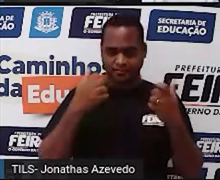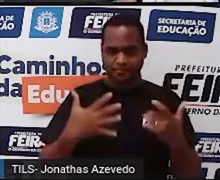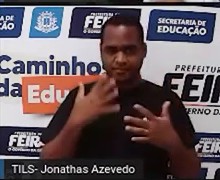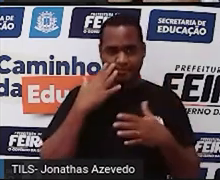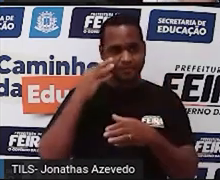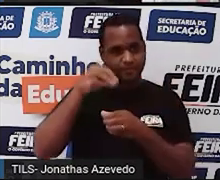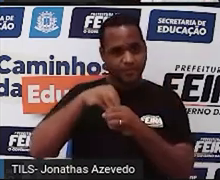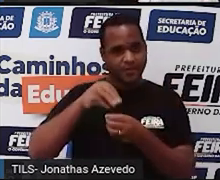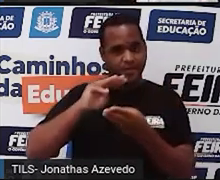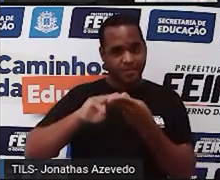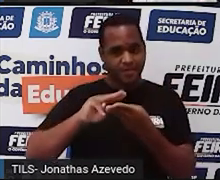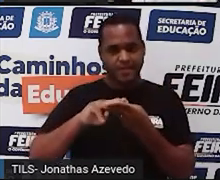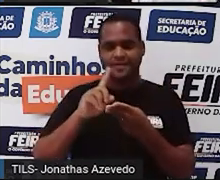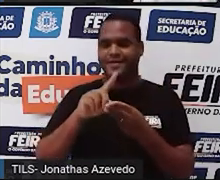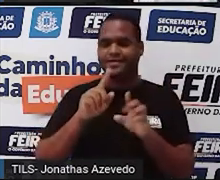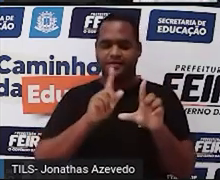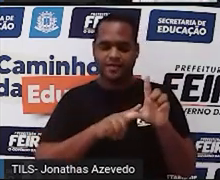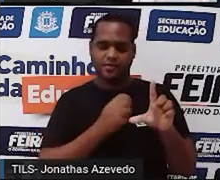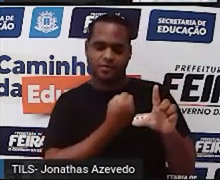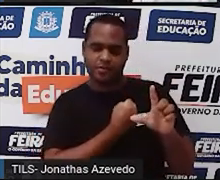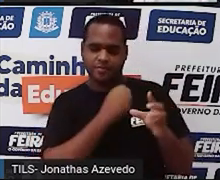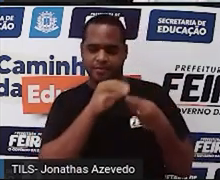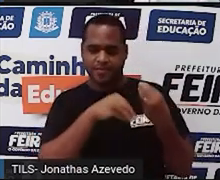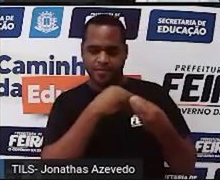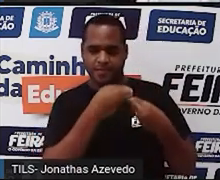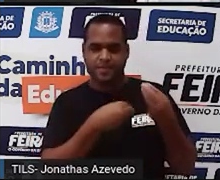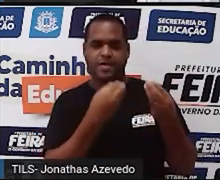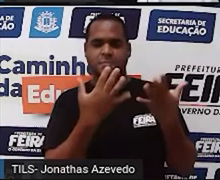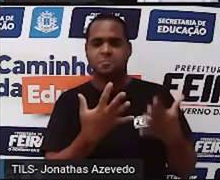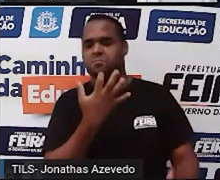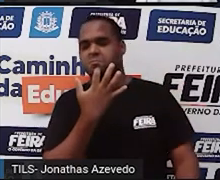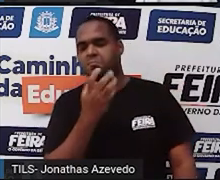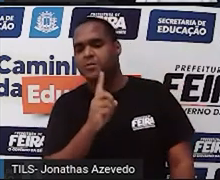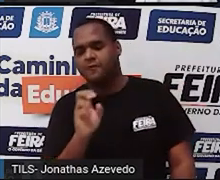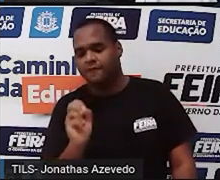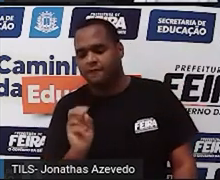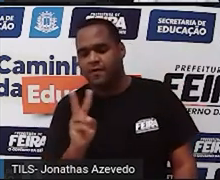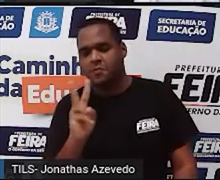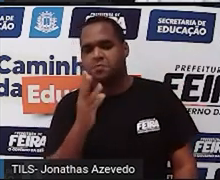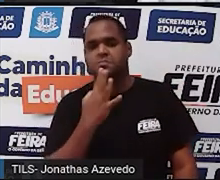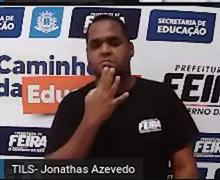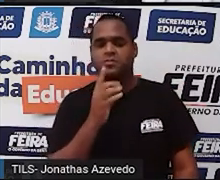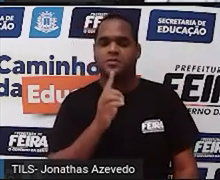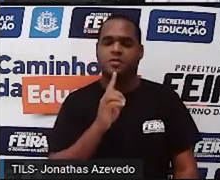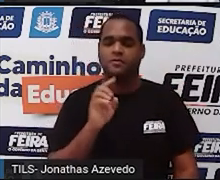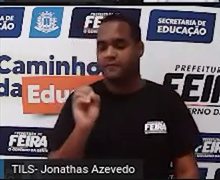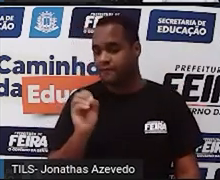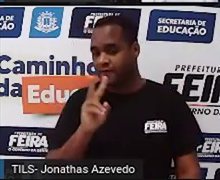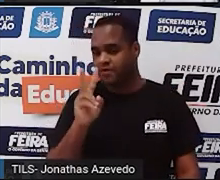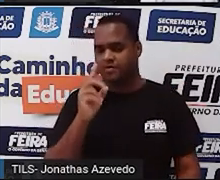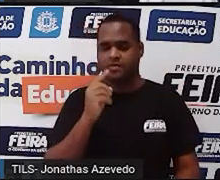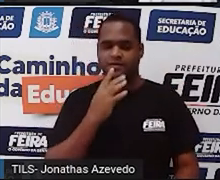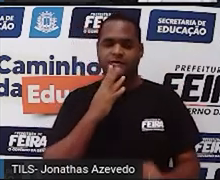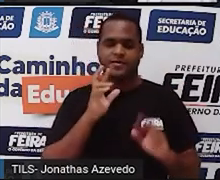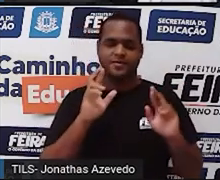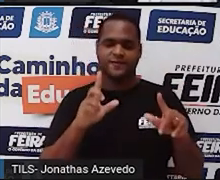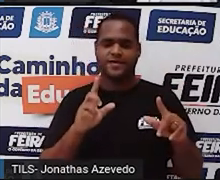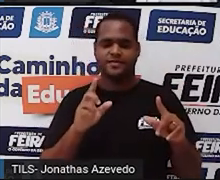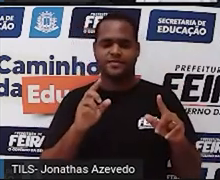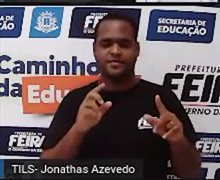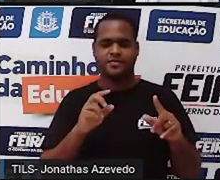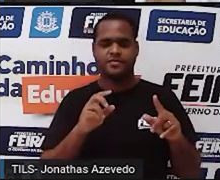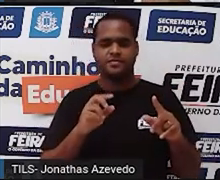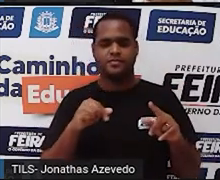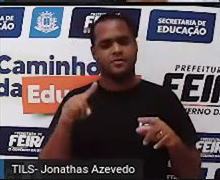parte chamada álgebra, quando a gente não conhece algum valor, quando um valor é desconhecido,